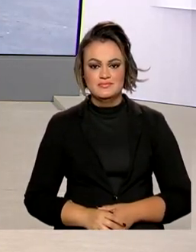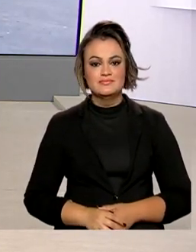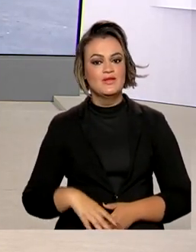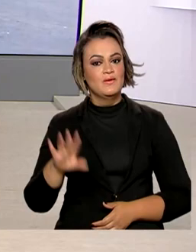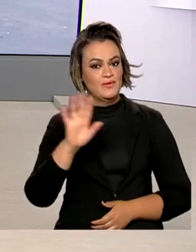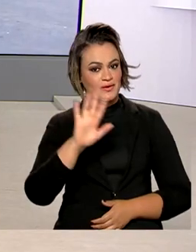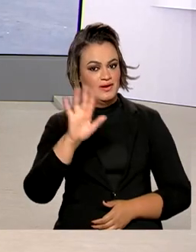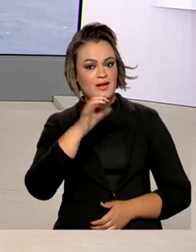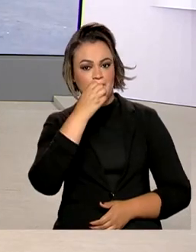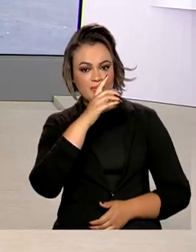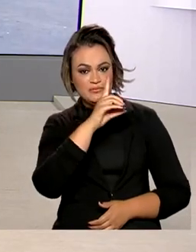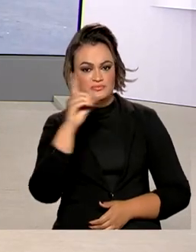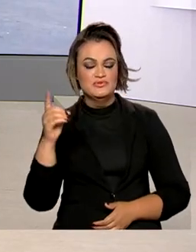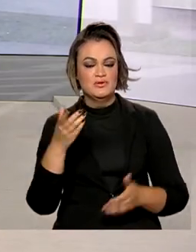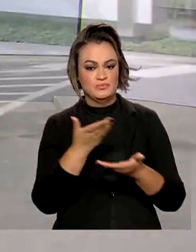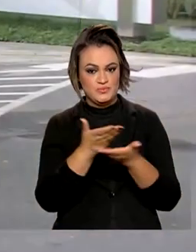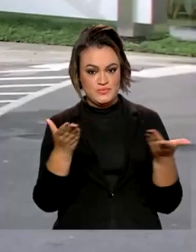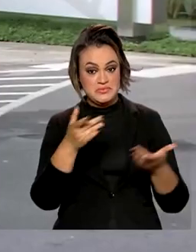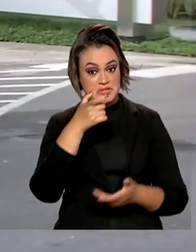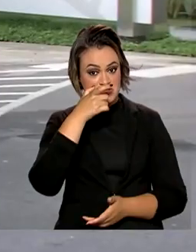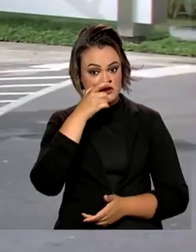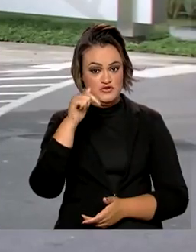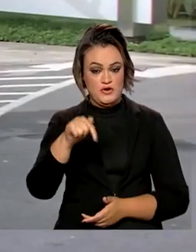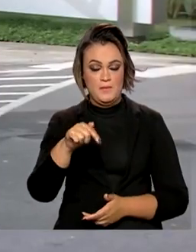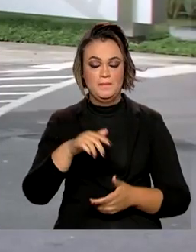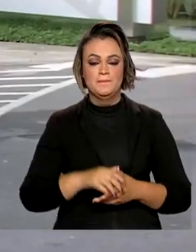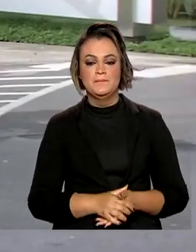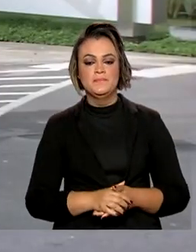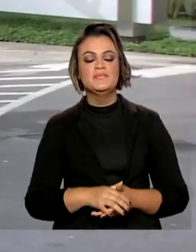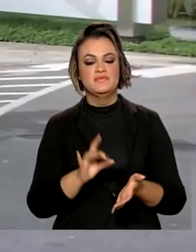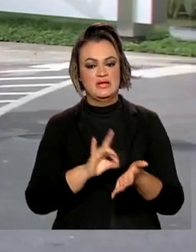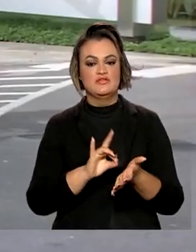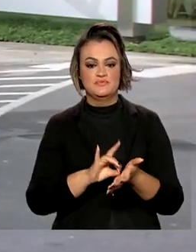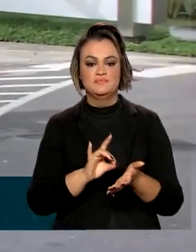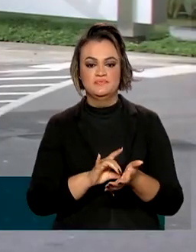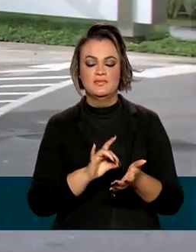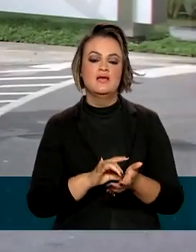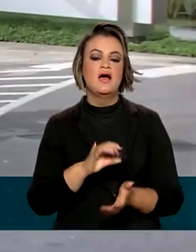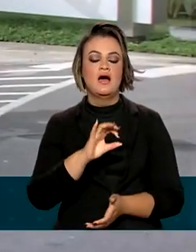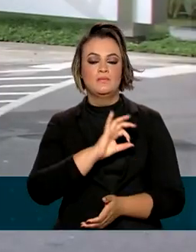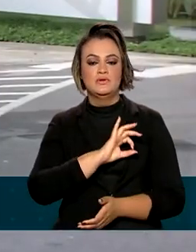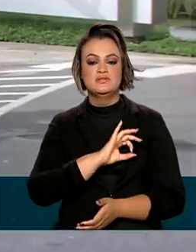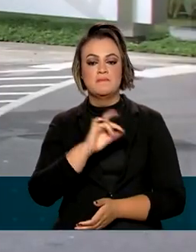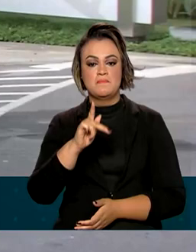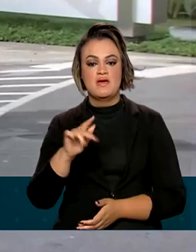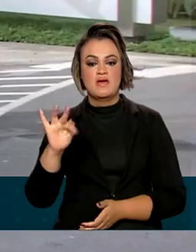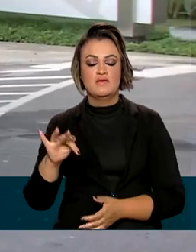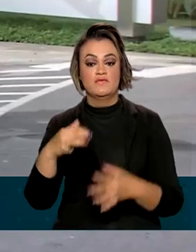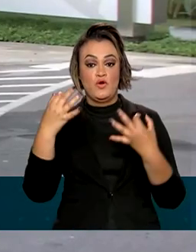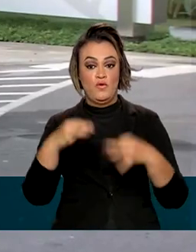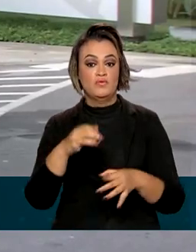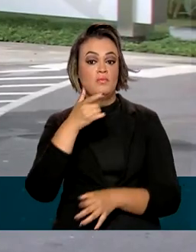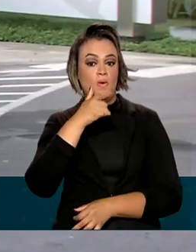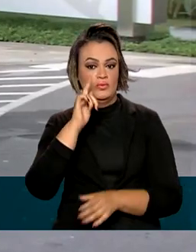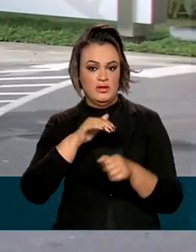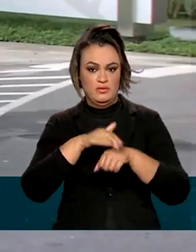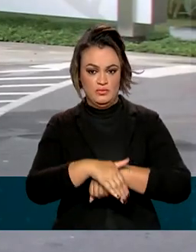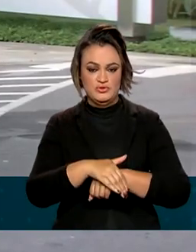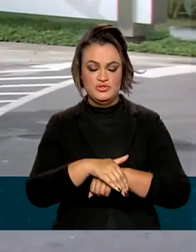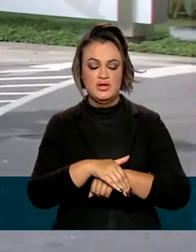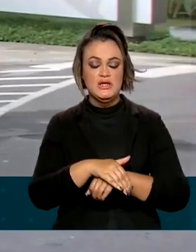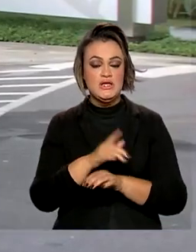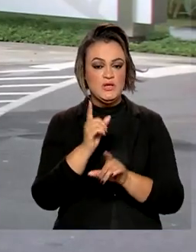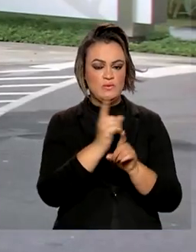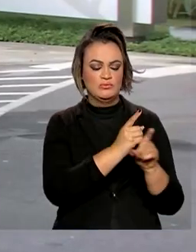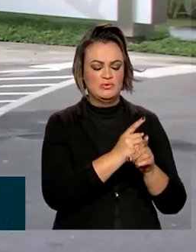Olá, bom dia, Mara, né? Bom dia a todos que nos acompanham. É isso mesmo, né? A Polícia Federal confirmou na noite de ontem, né? Que